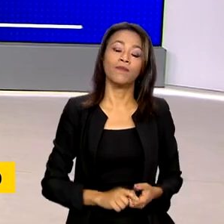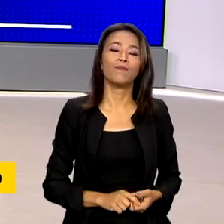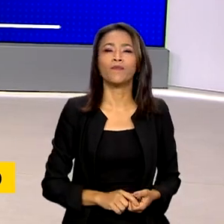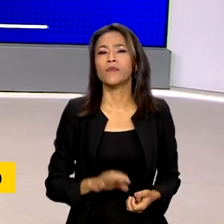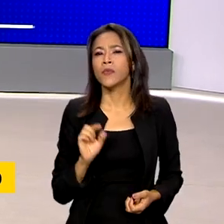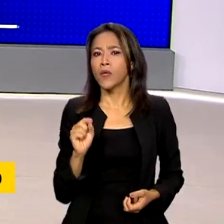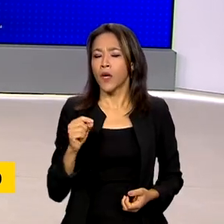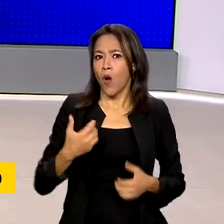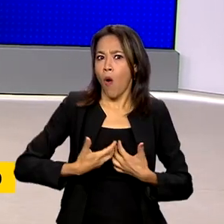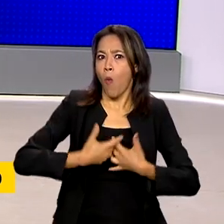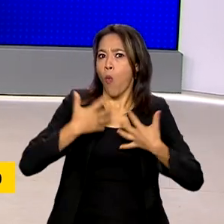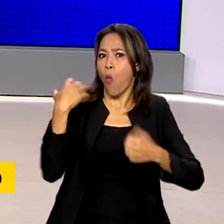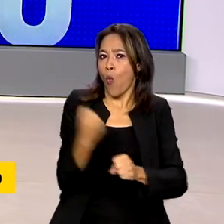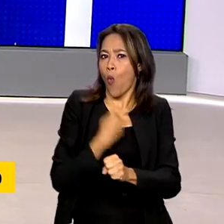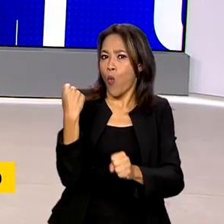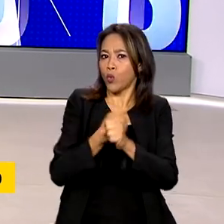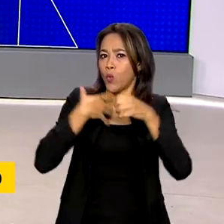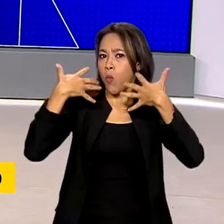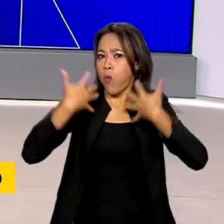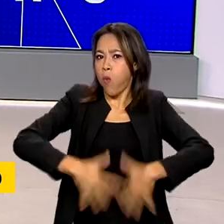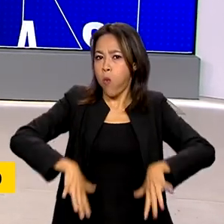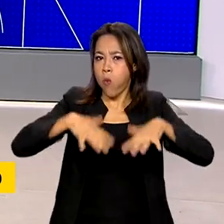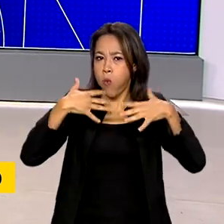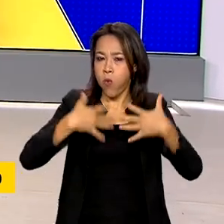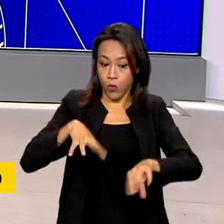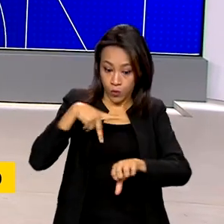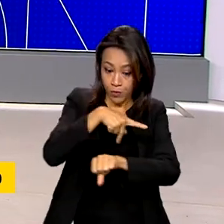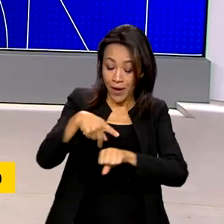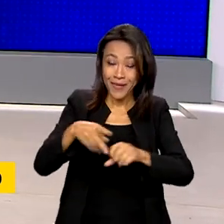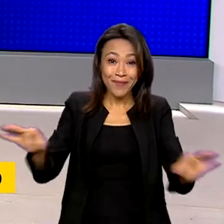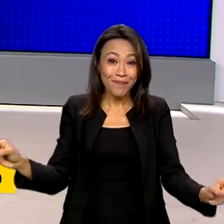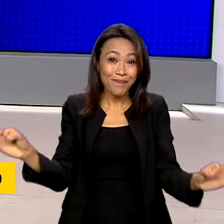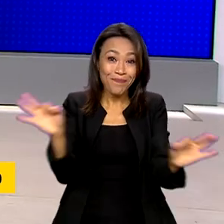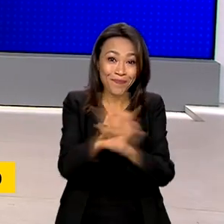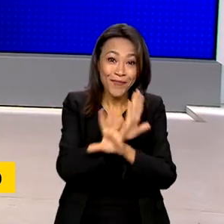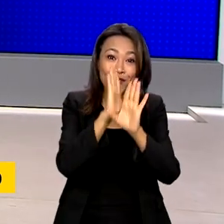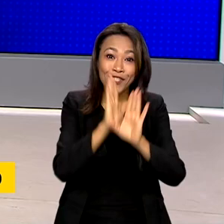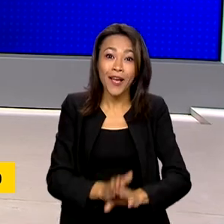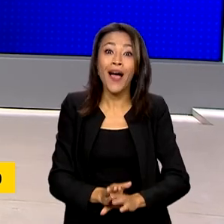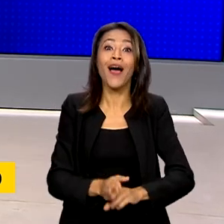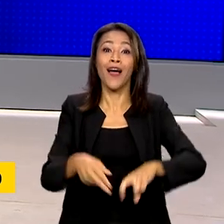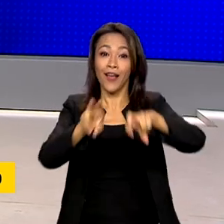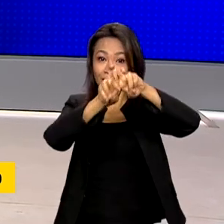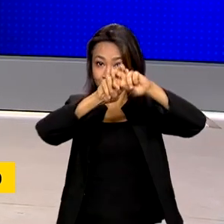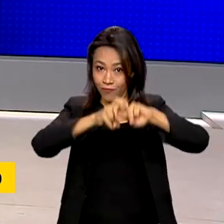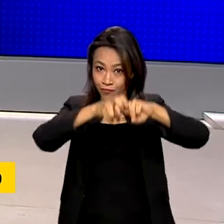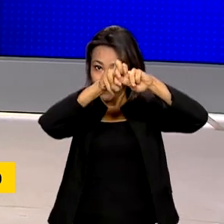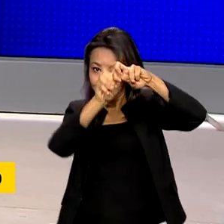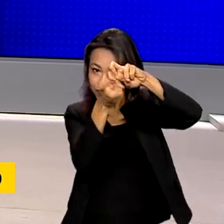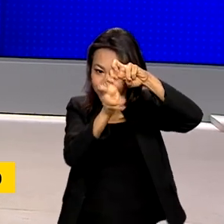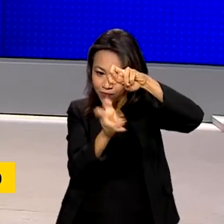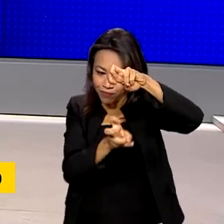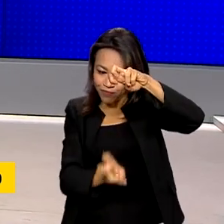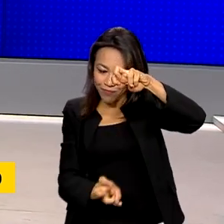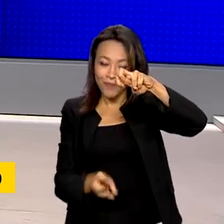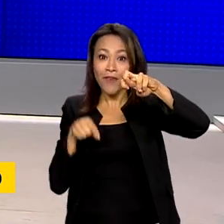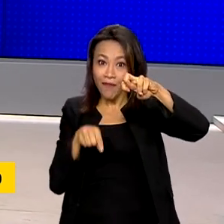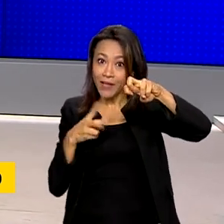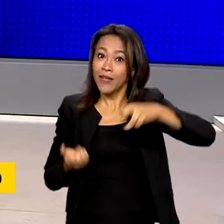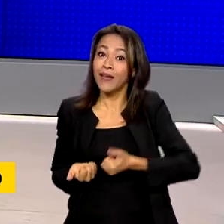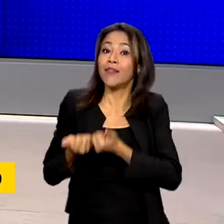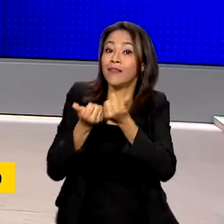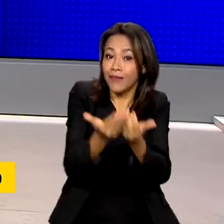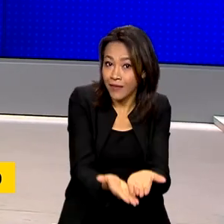Uma das maiores obras de logística do país foi concluída. A Ferrovia Norte-Sul será entregue logo mais pelo